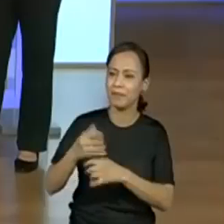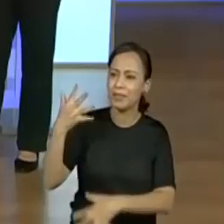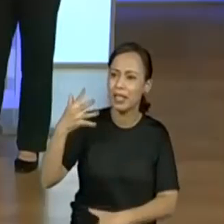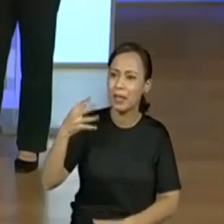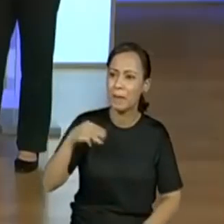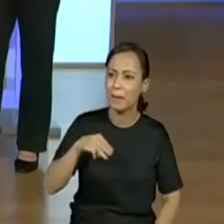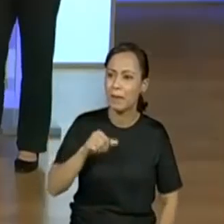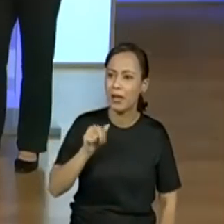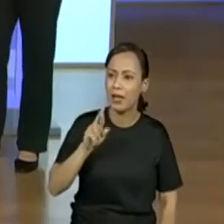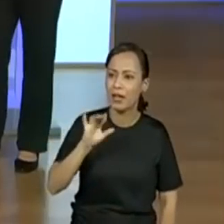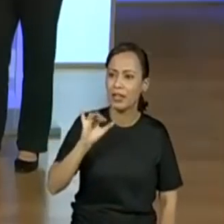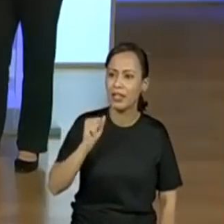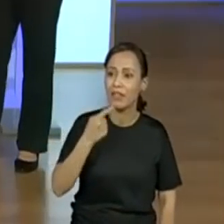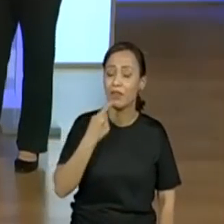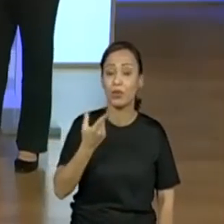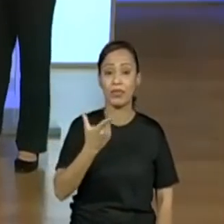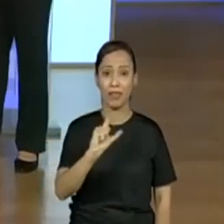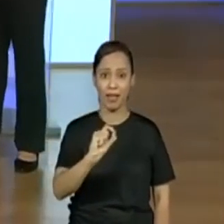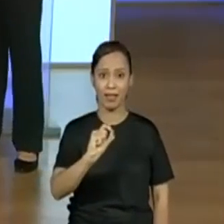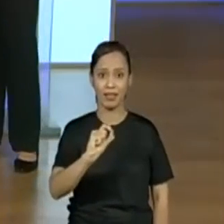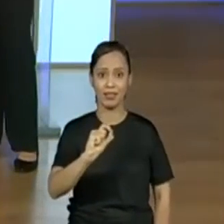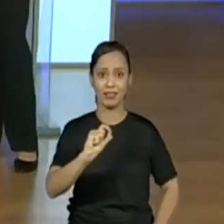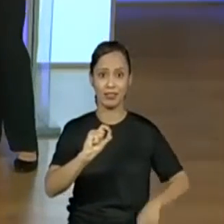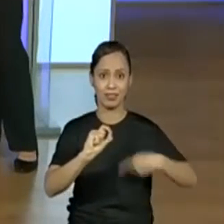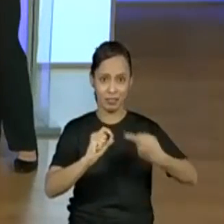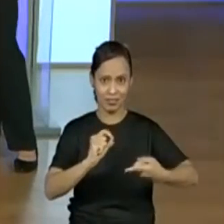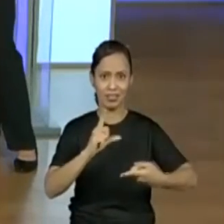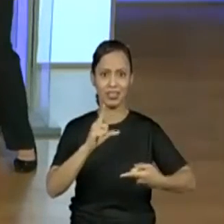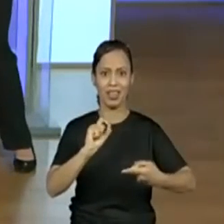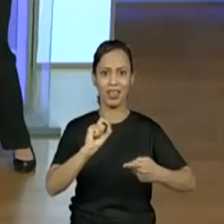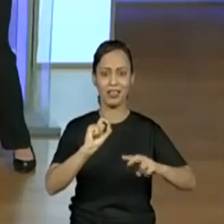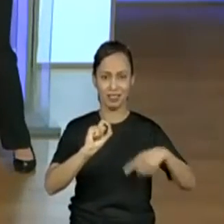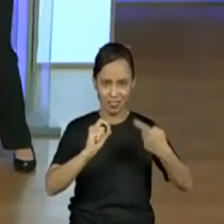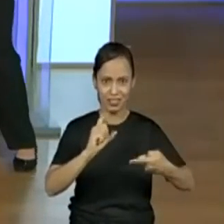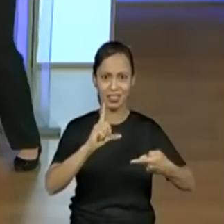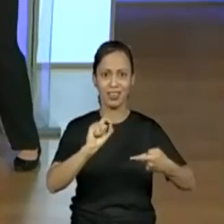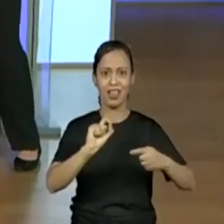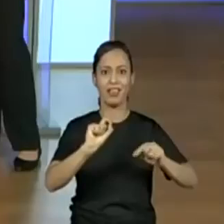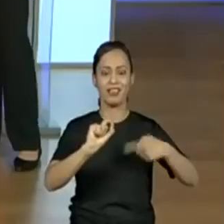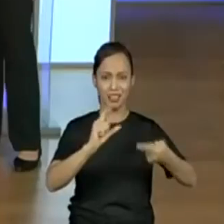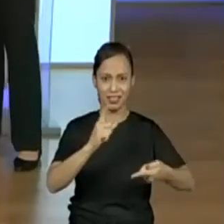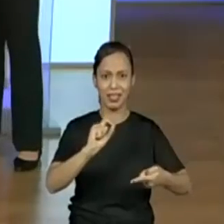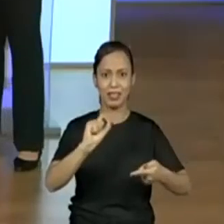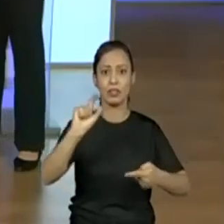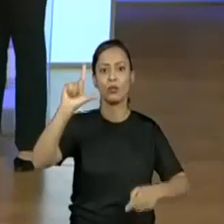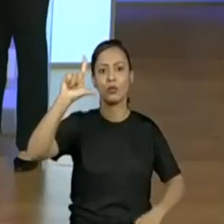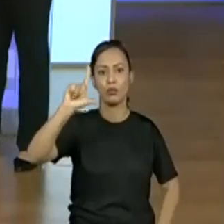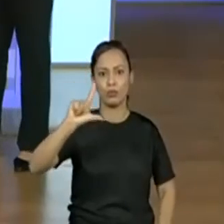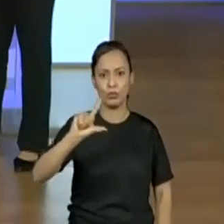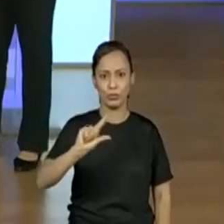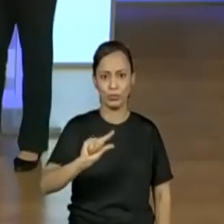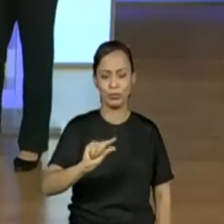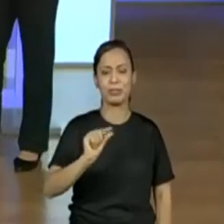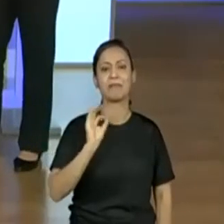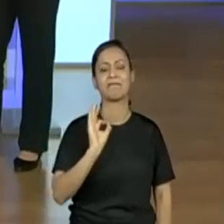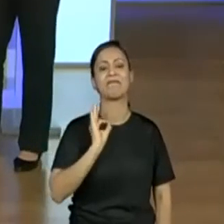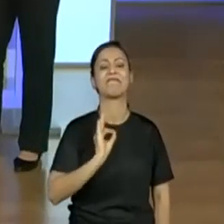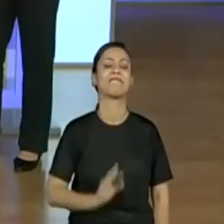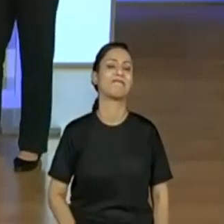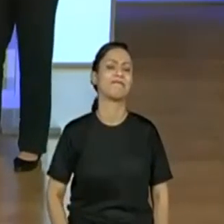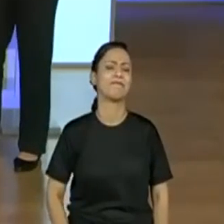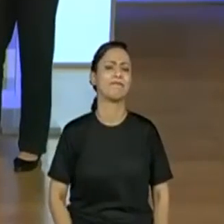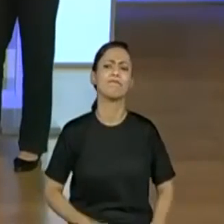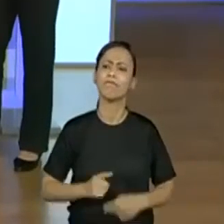10. Isso. Clara também participando disse que a ordem é decrescente. Então, eu vou colocar que a ordem é decrescente. Por que a ordem é mesmo